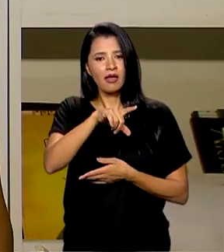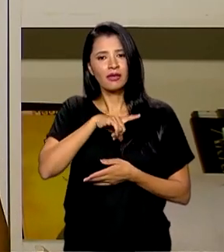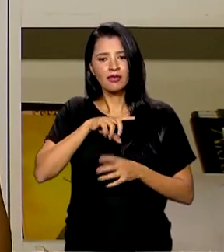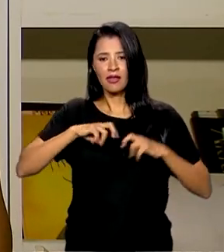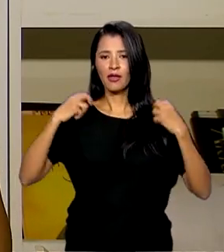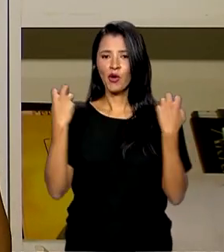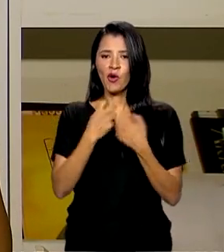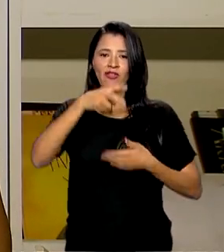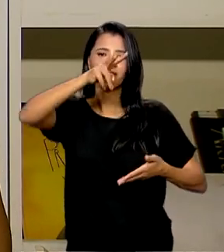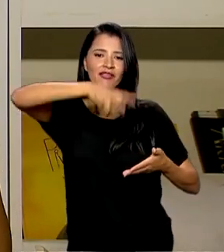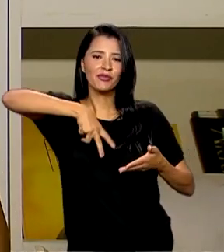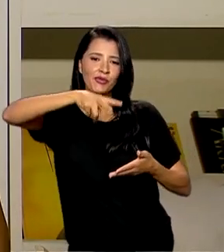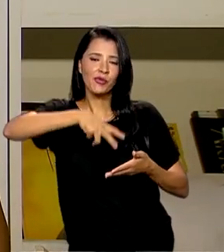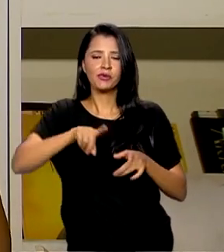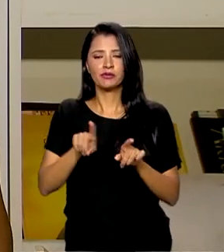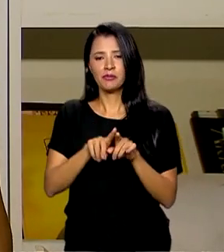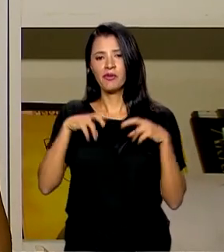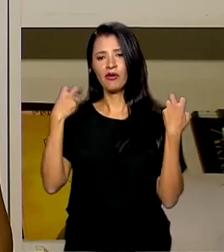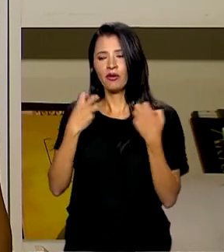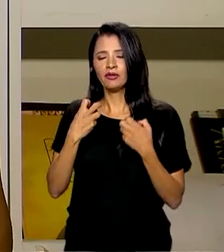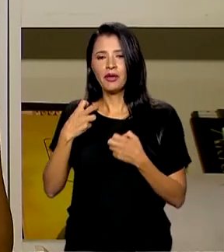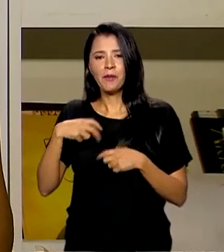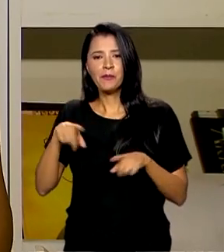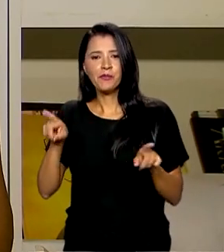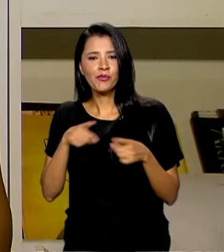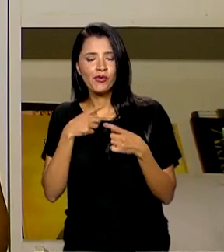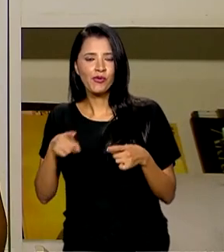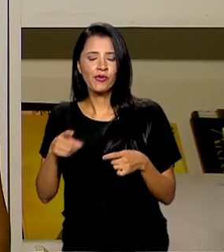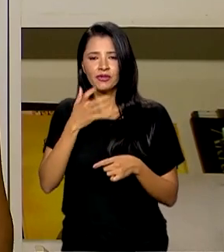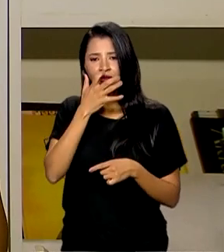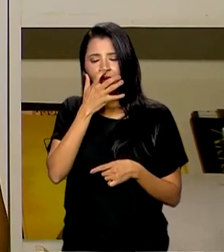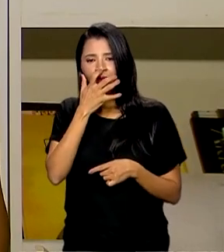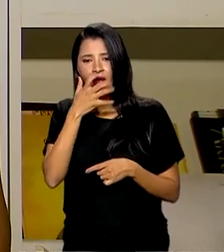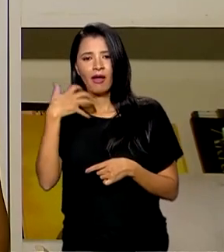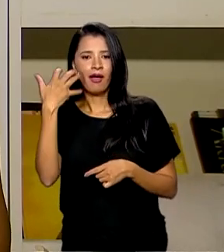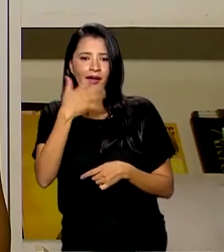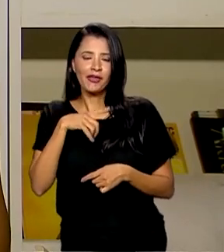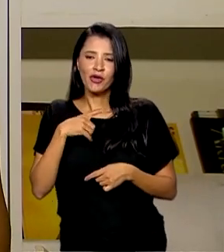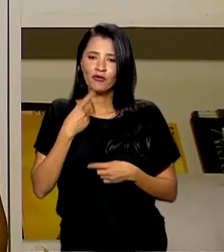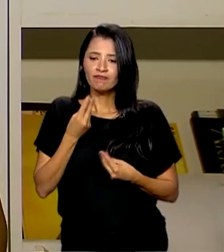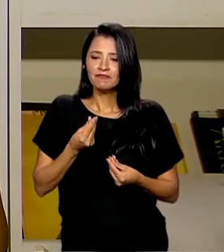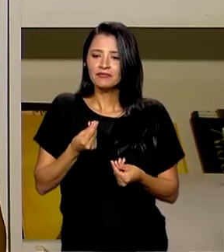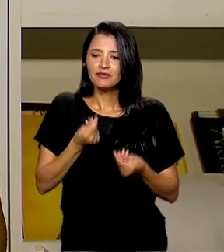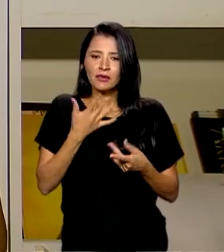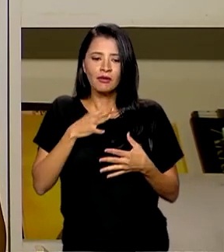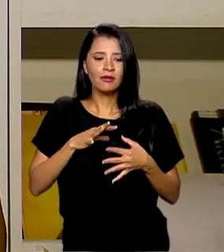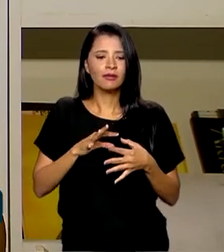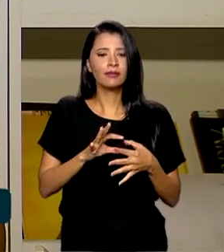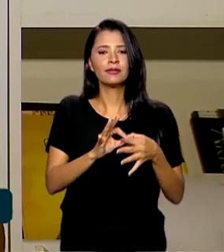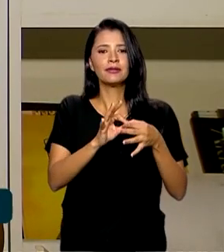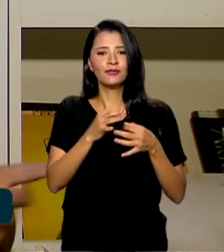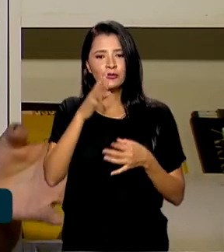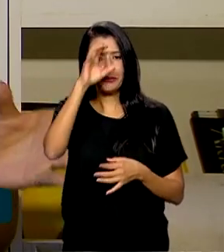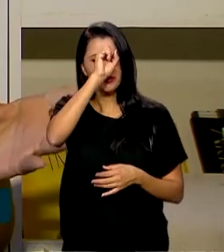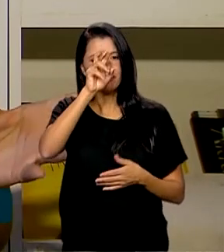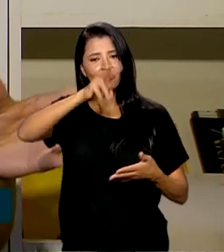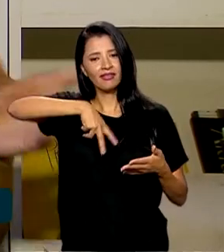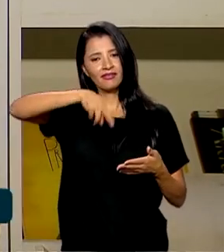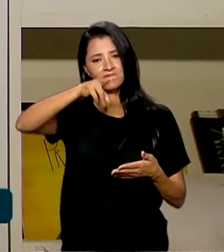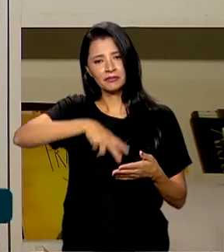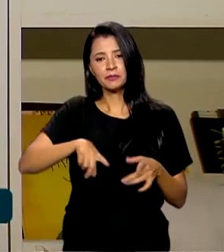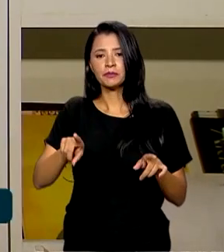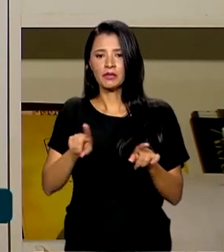leitura, tinha as rodas de música. E aí, nessa, eu fui pegando o gosto e aí fui aprendendo a ler. E aí, durante